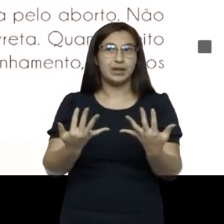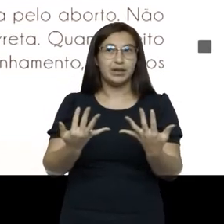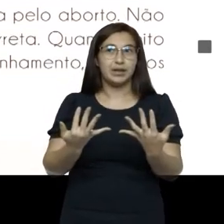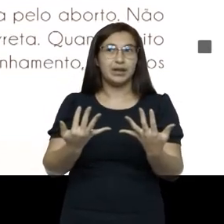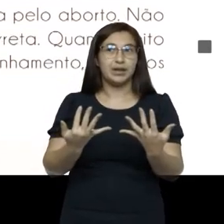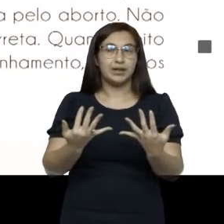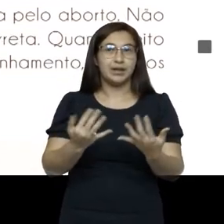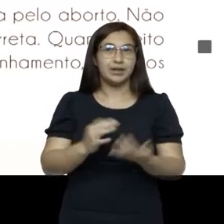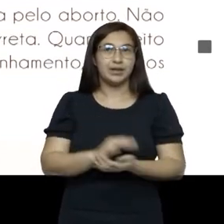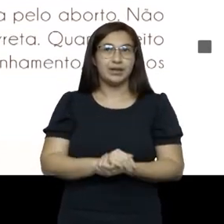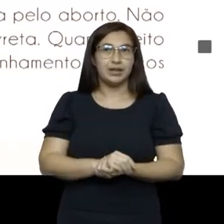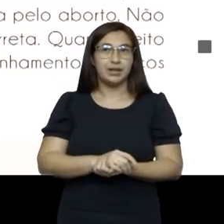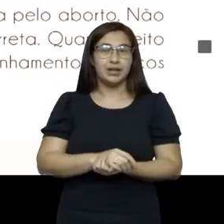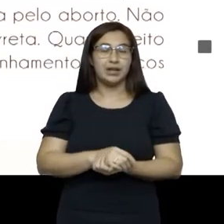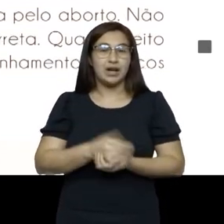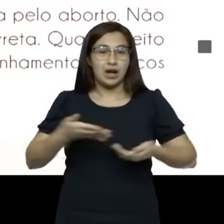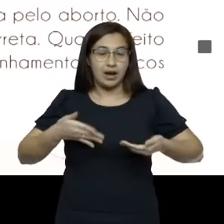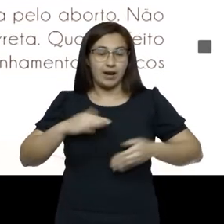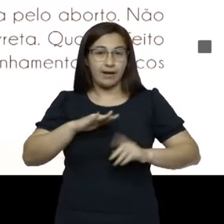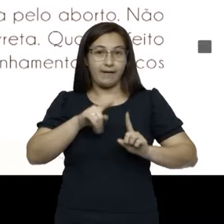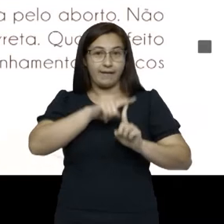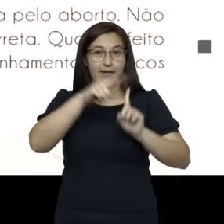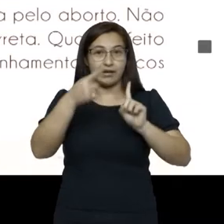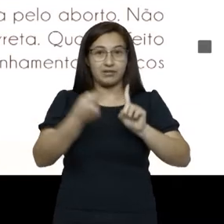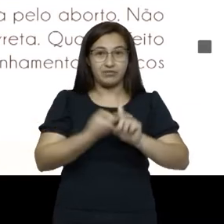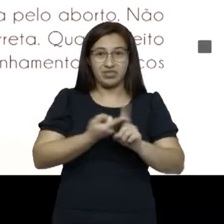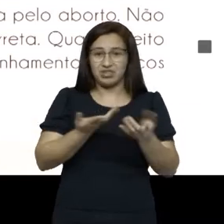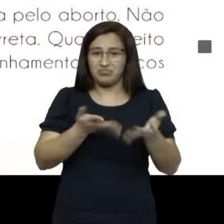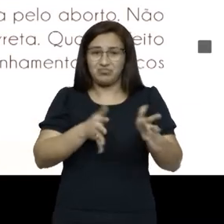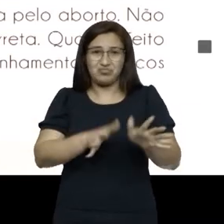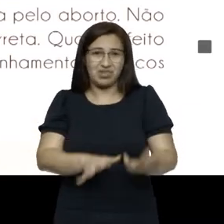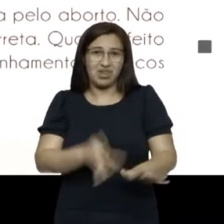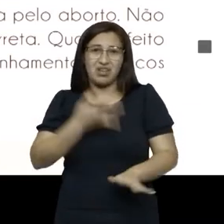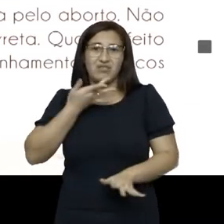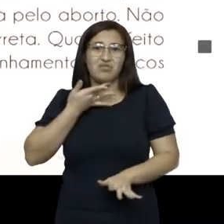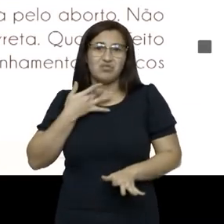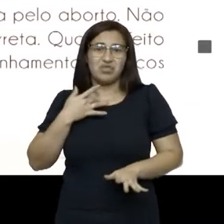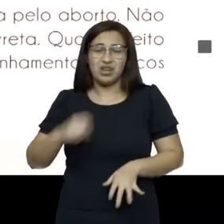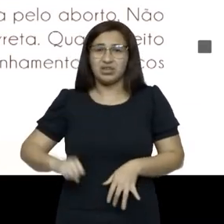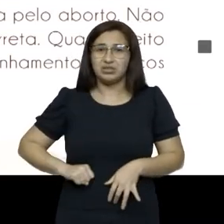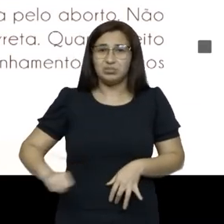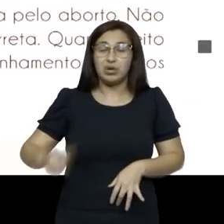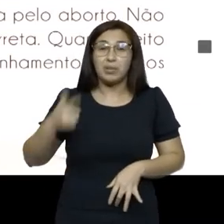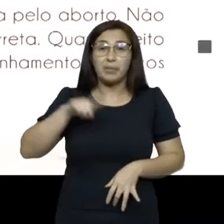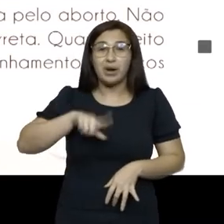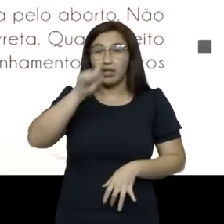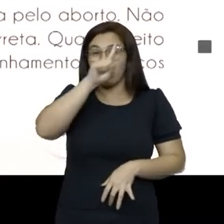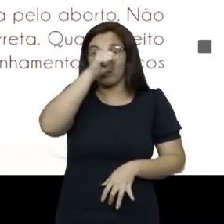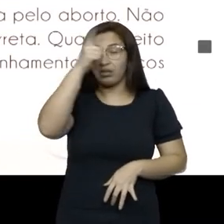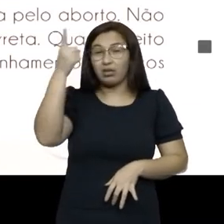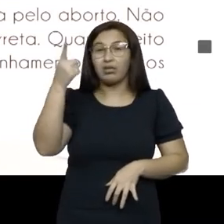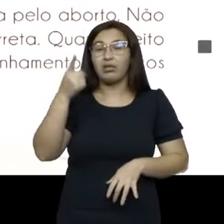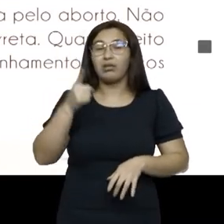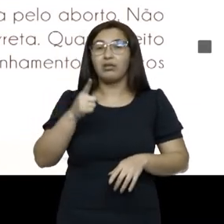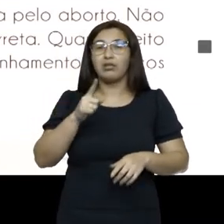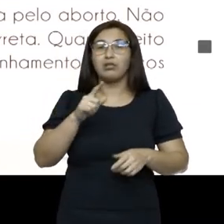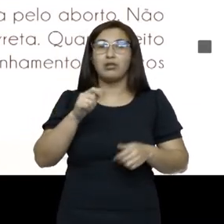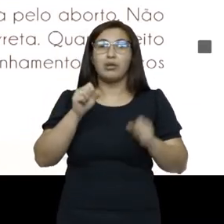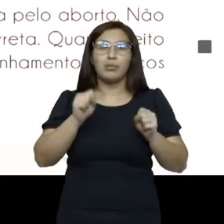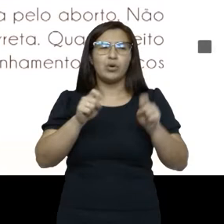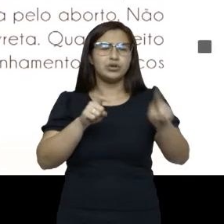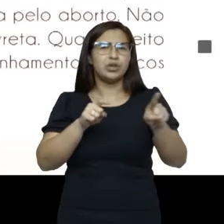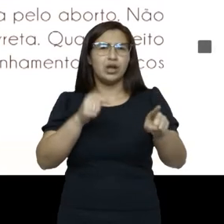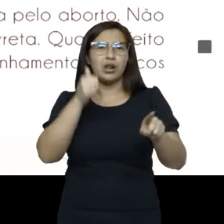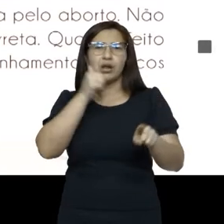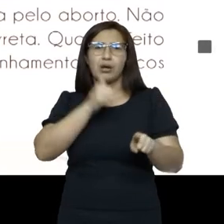a gravidez indesejada fala sobre a ideologia da autonomia da mulher sobre